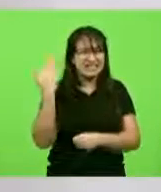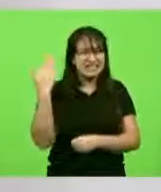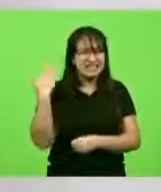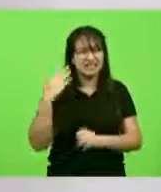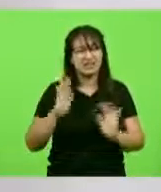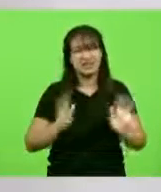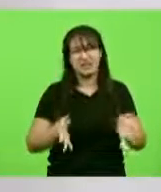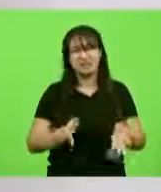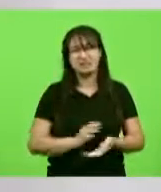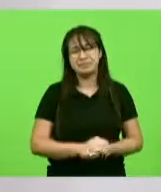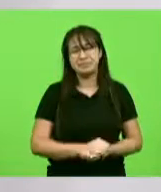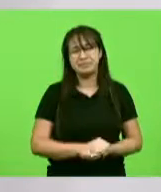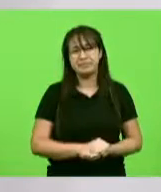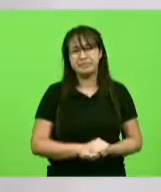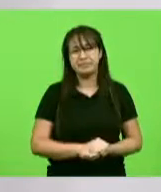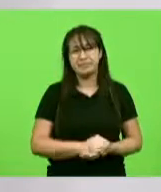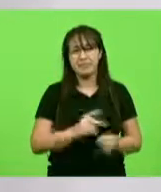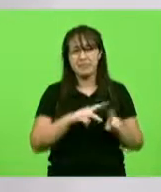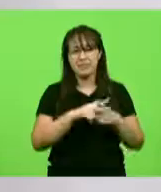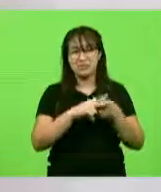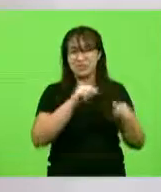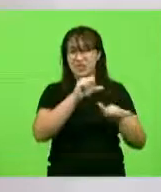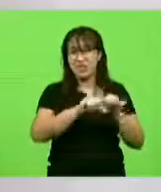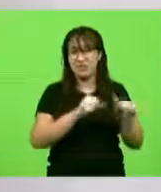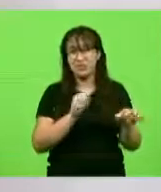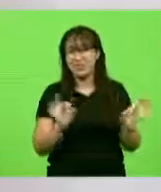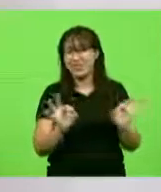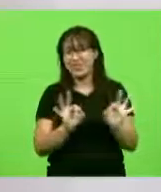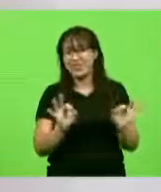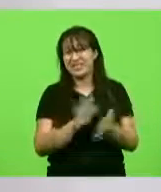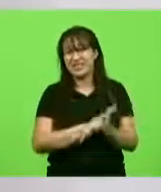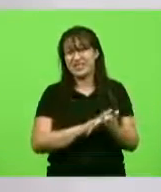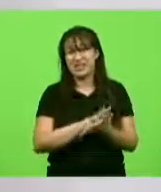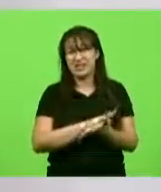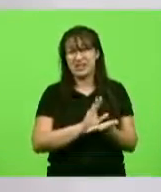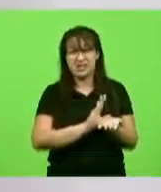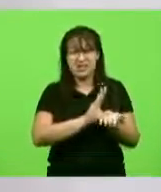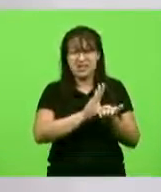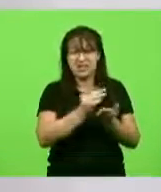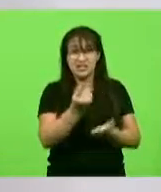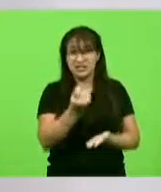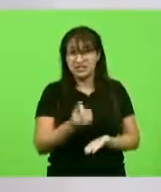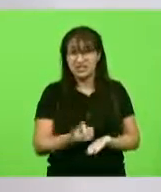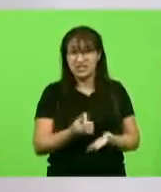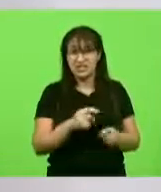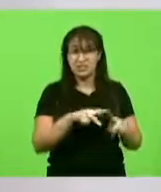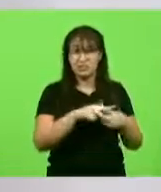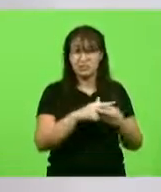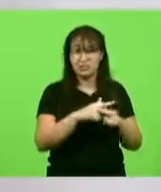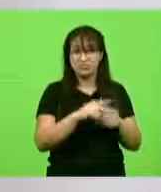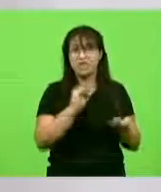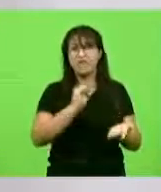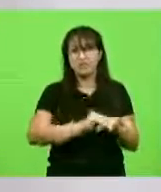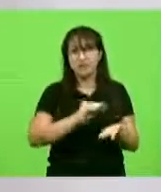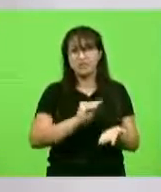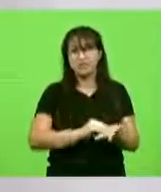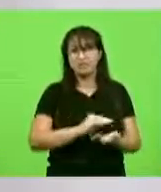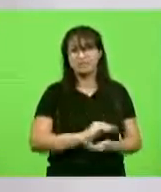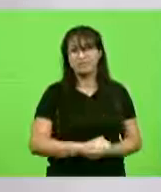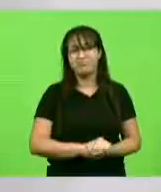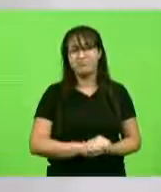ainda sem manutenção, nem dinheiro suficiente para manutenção. Agora,